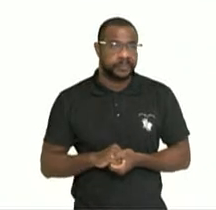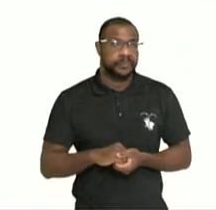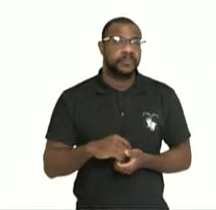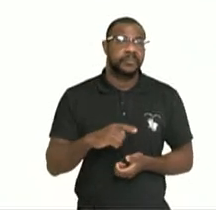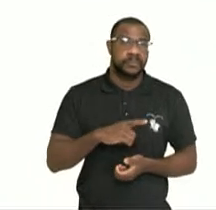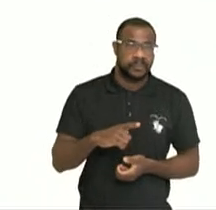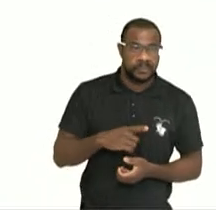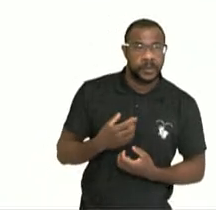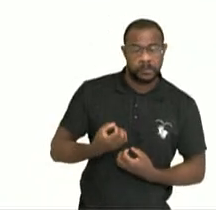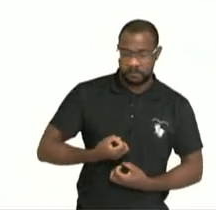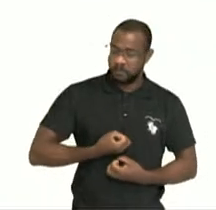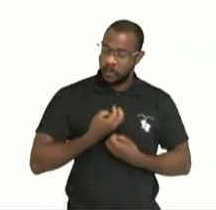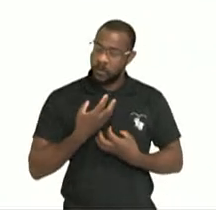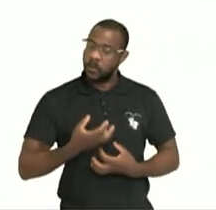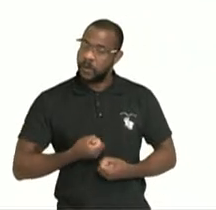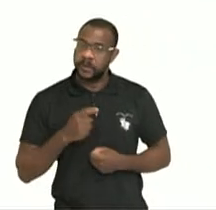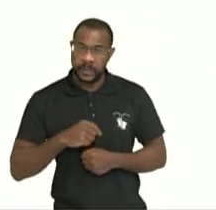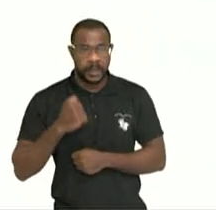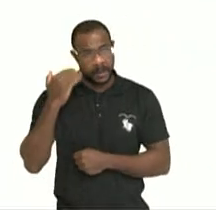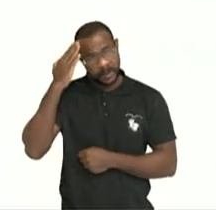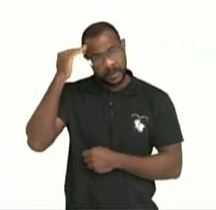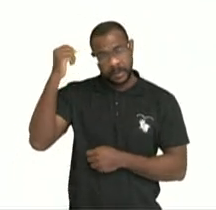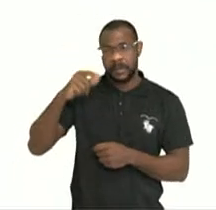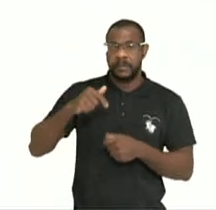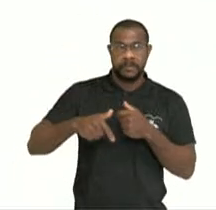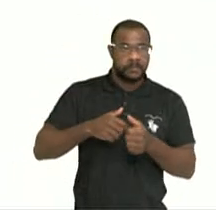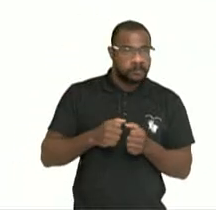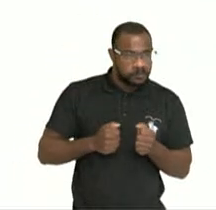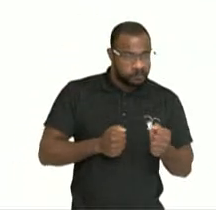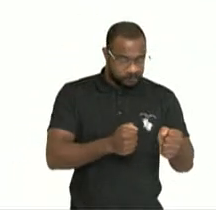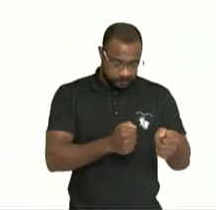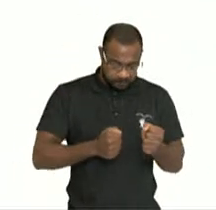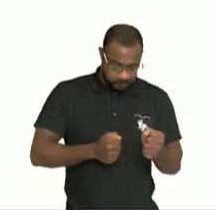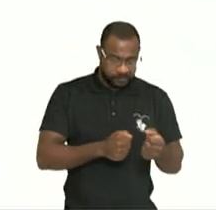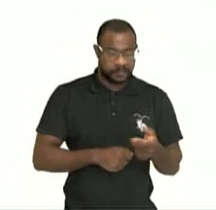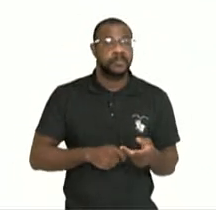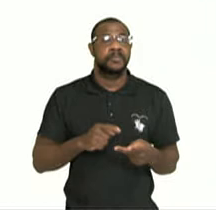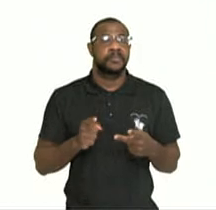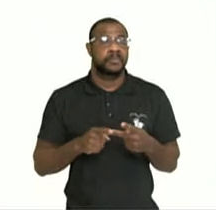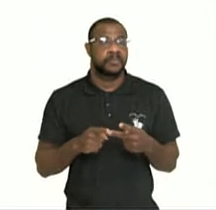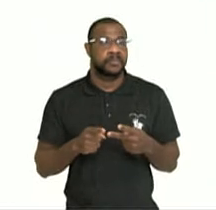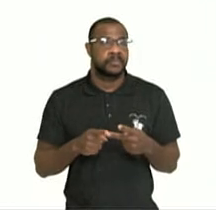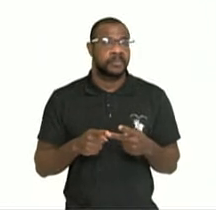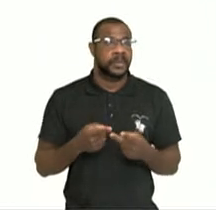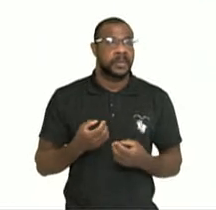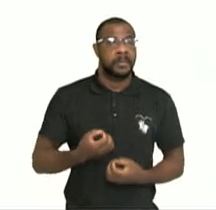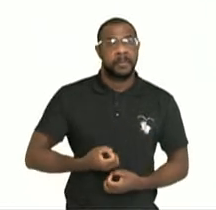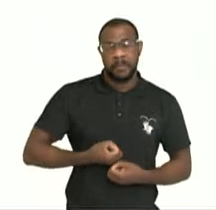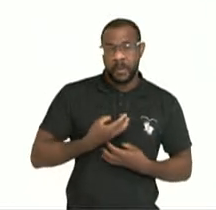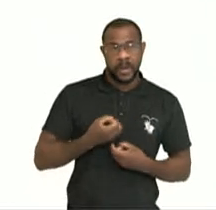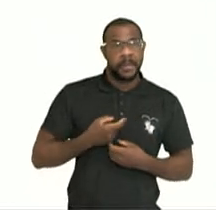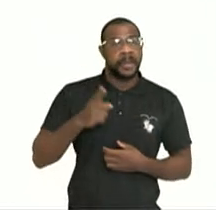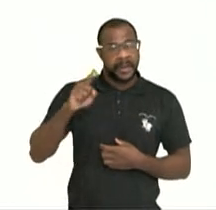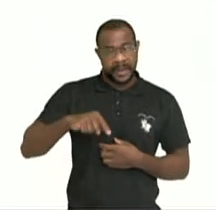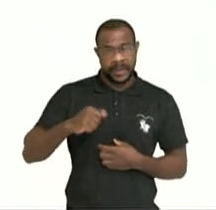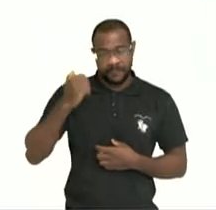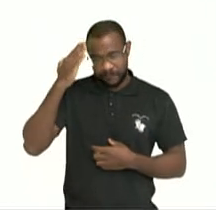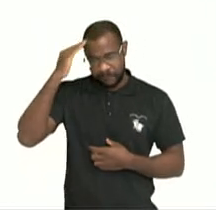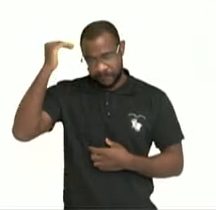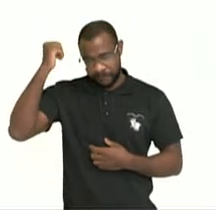trabalham nos seus versos como carpinteiros nas tábuas. Poetas são artistas.